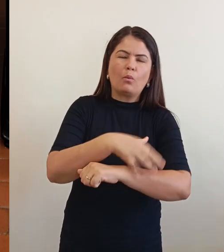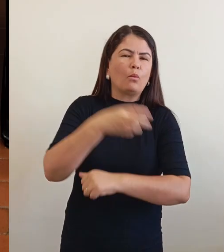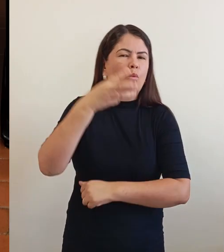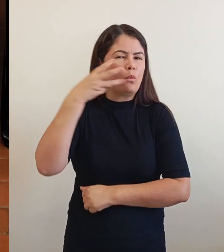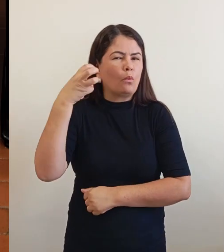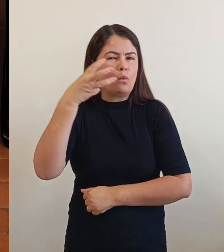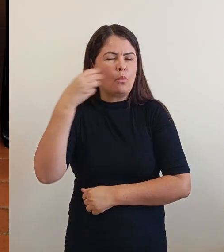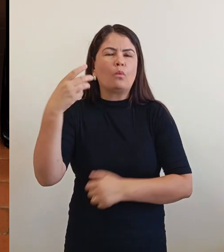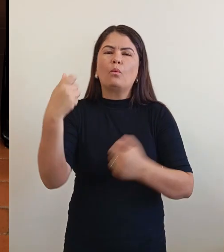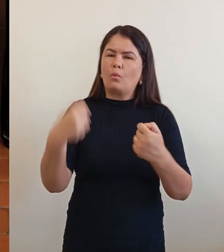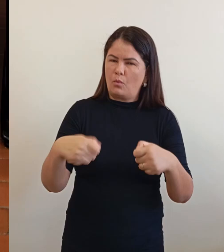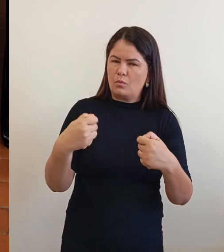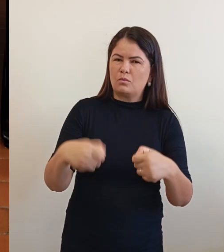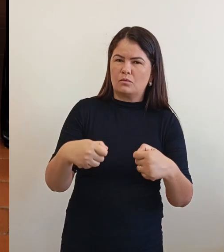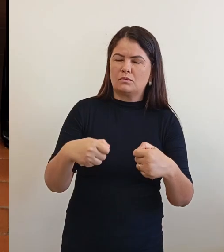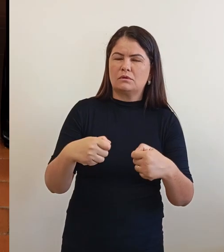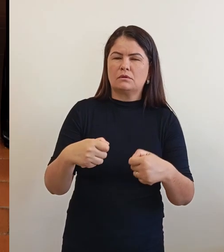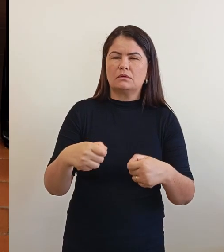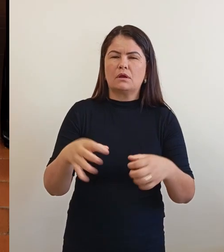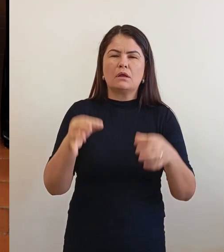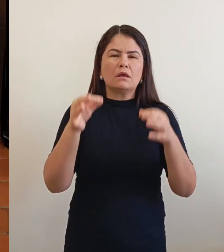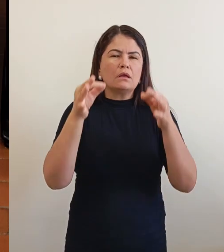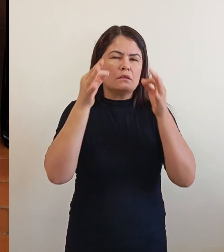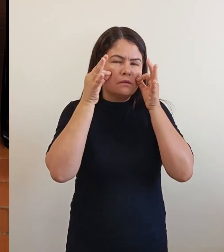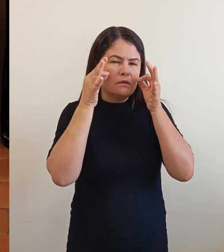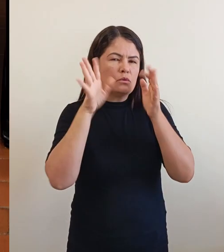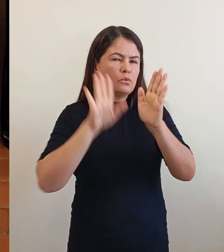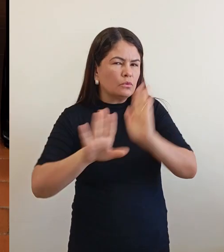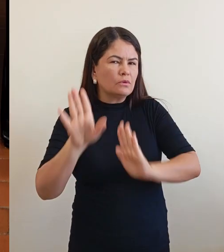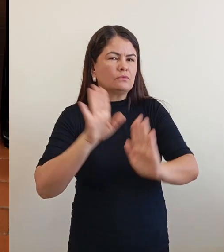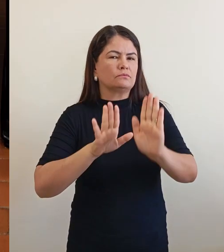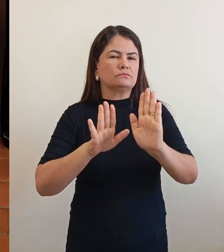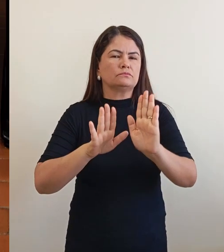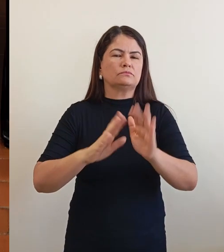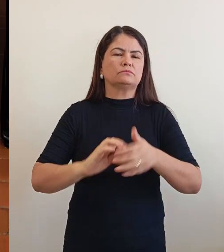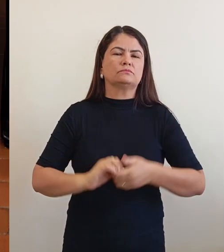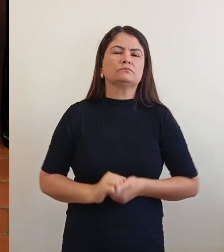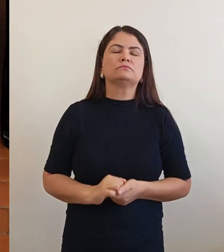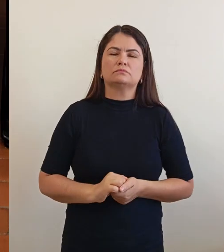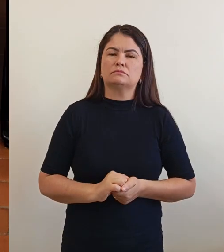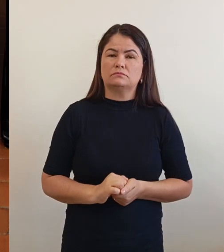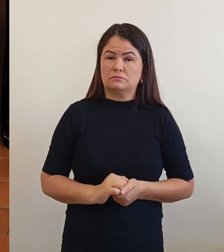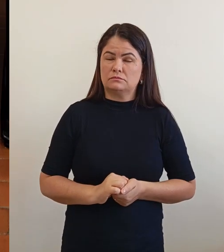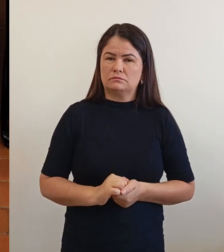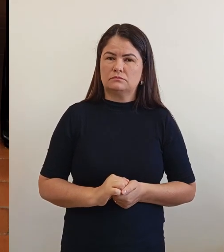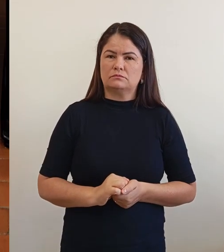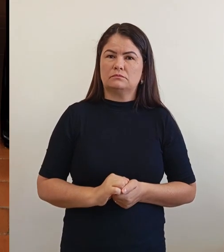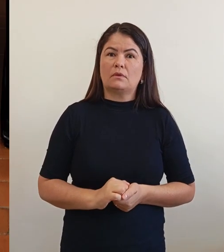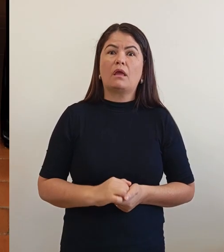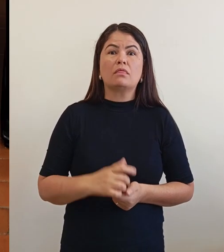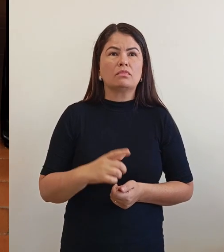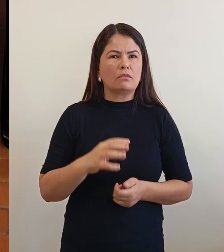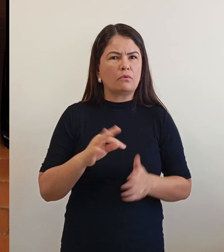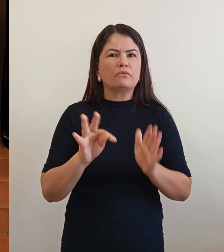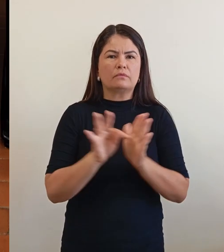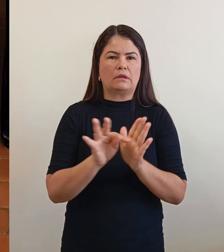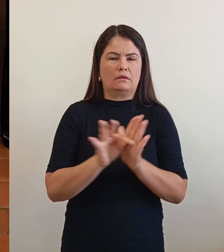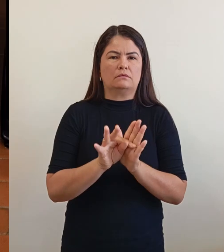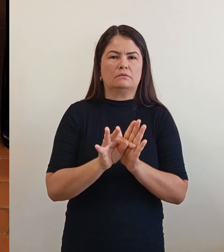precisando dessa atenção. E a gente vamos estar aí com os técnicos,